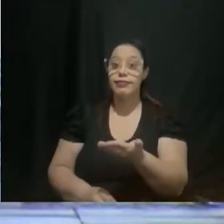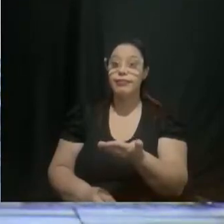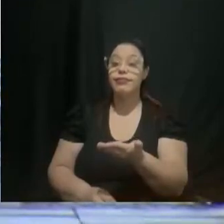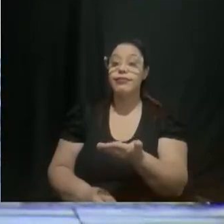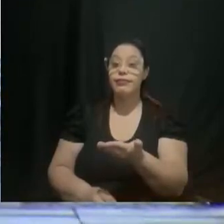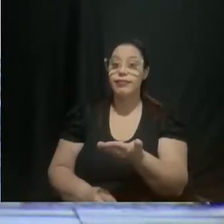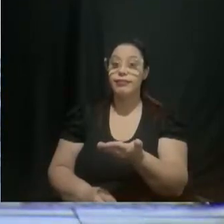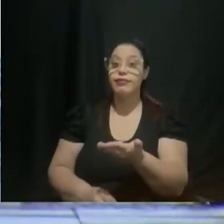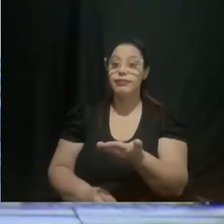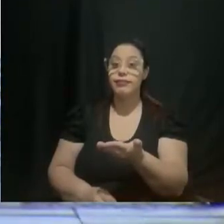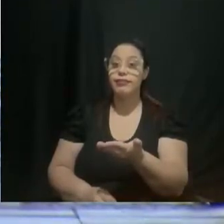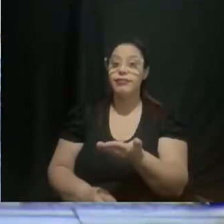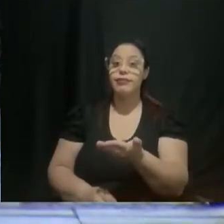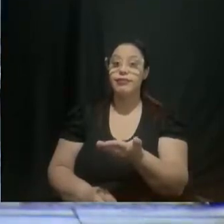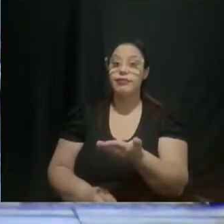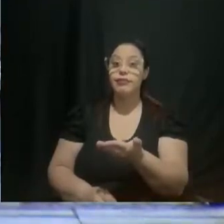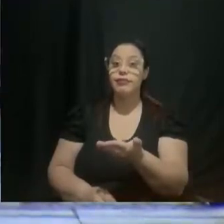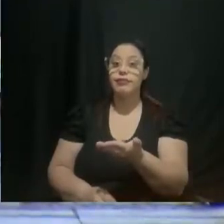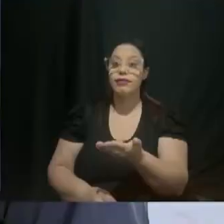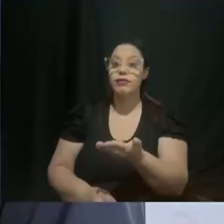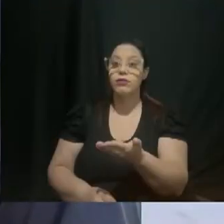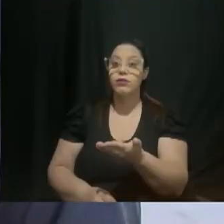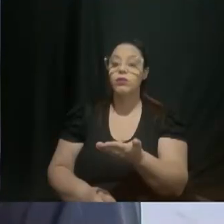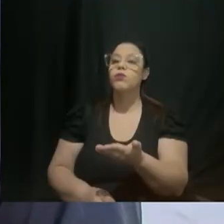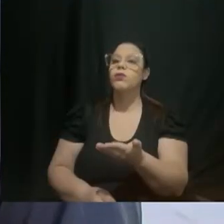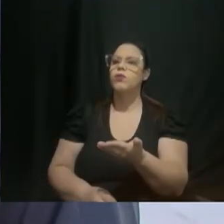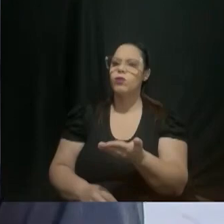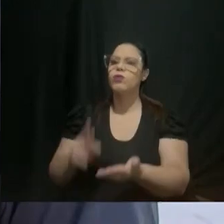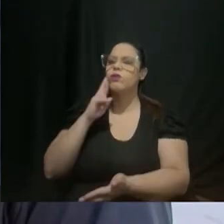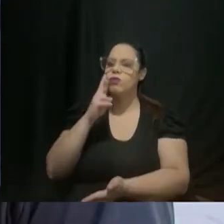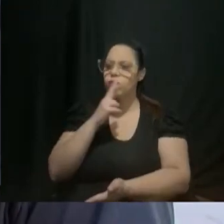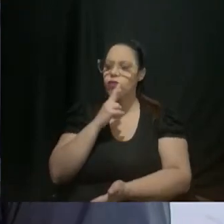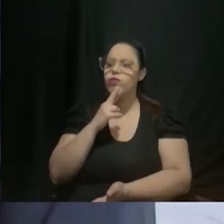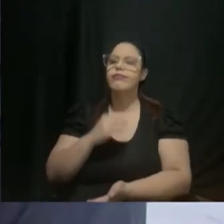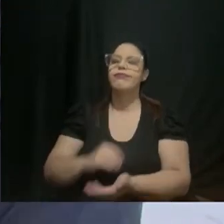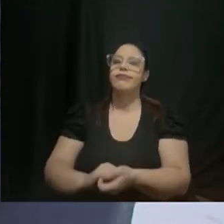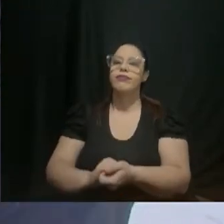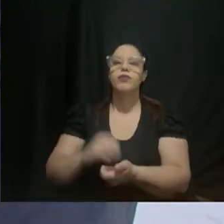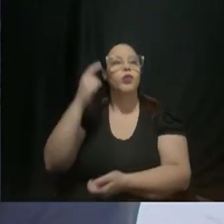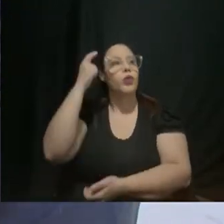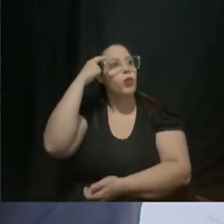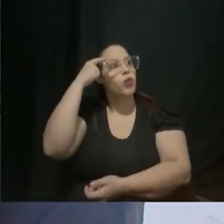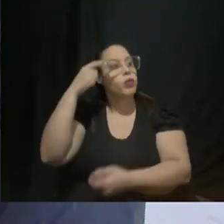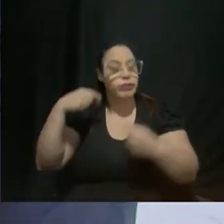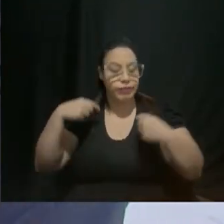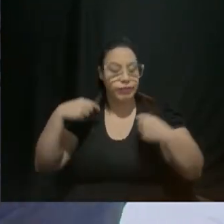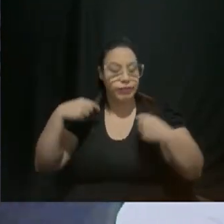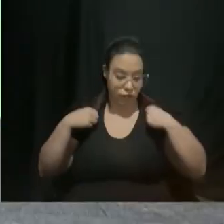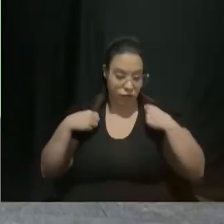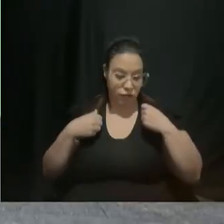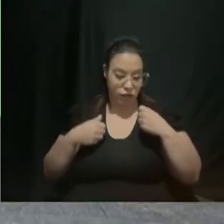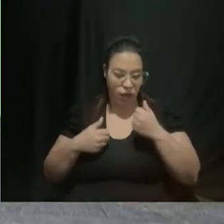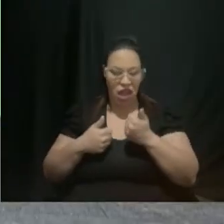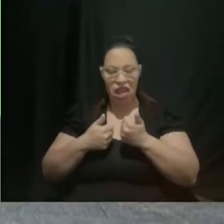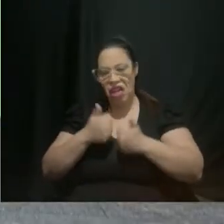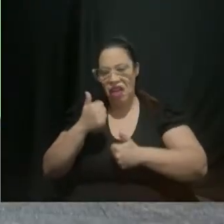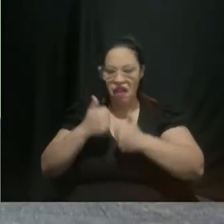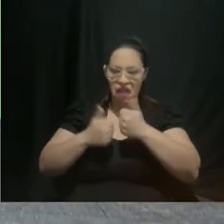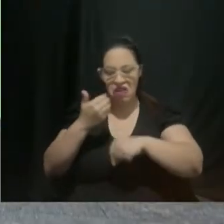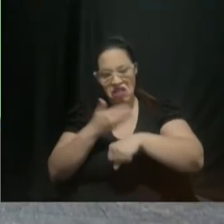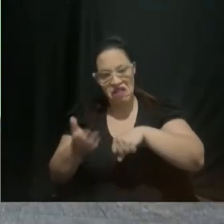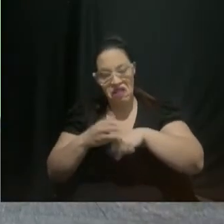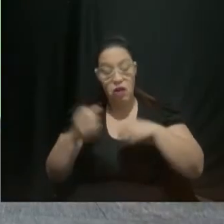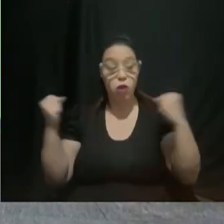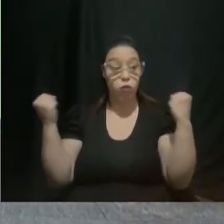e almoço em restaurantes para comemorar a data Pensando em dar uma camiseta para ele treinar porque ele começou a academia há pouco tempo é